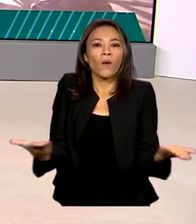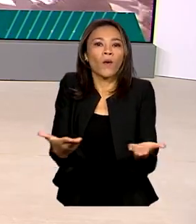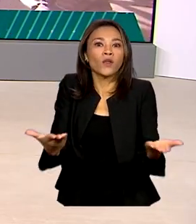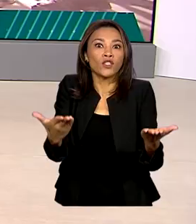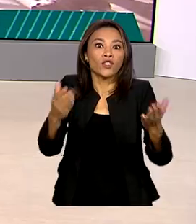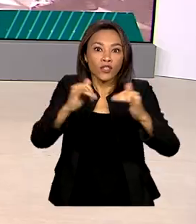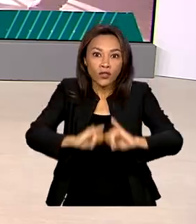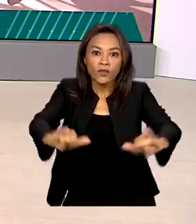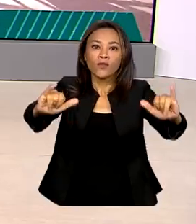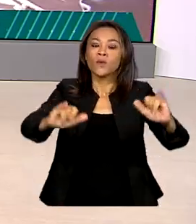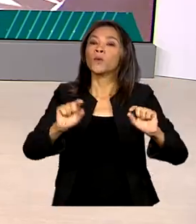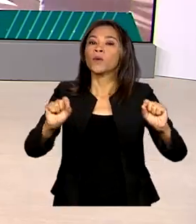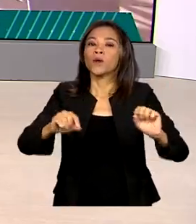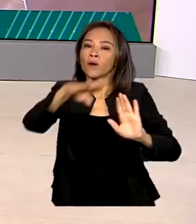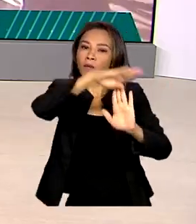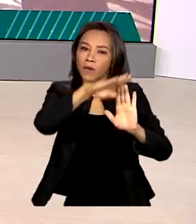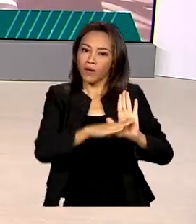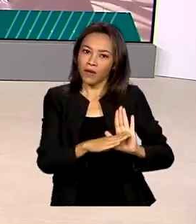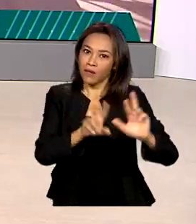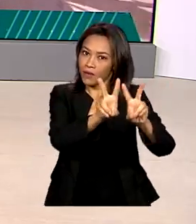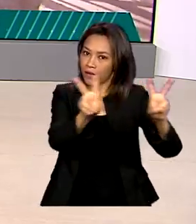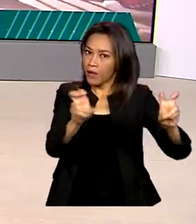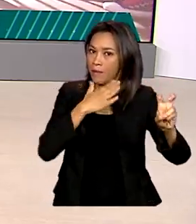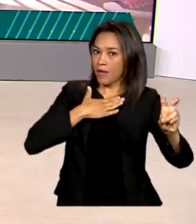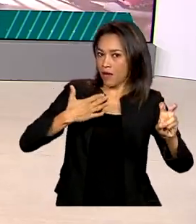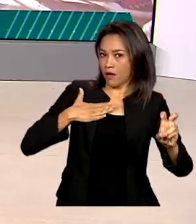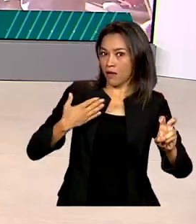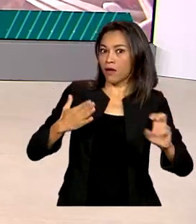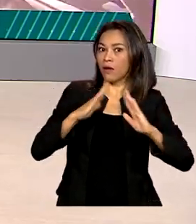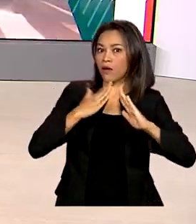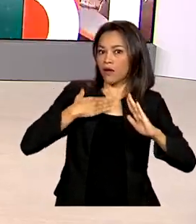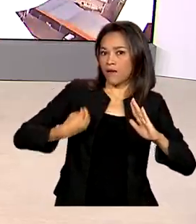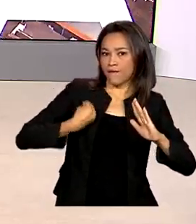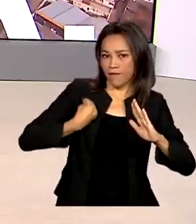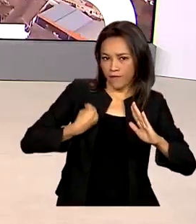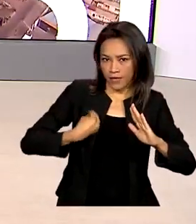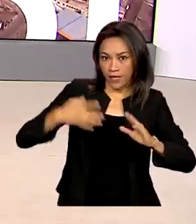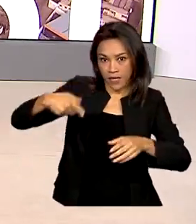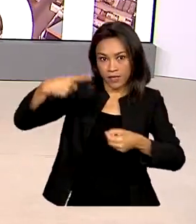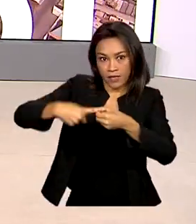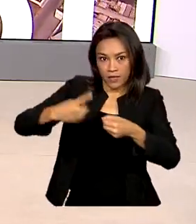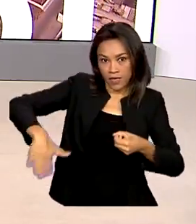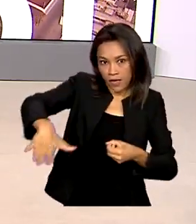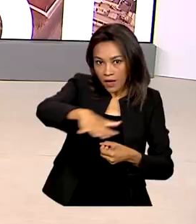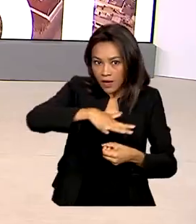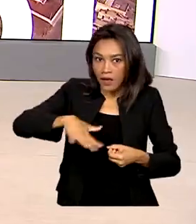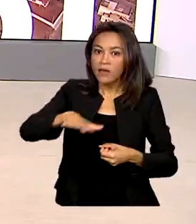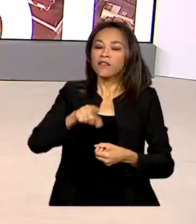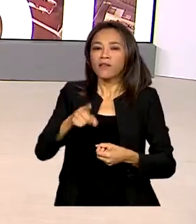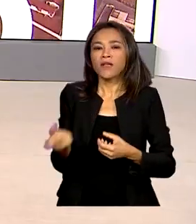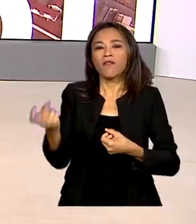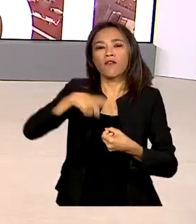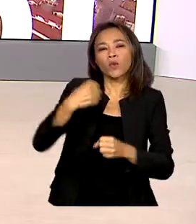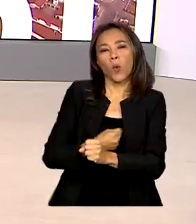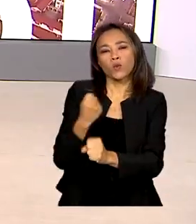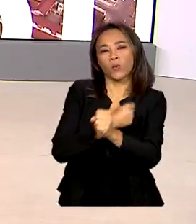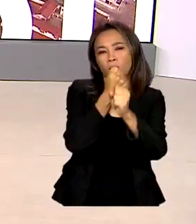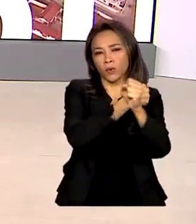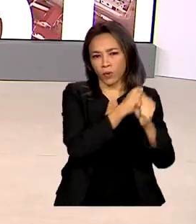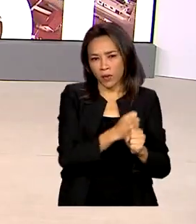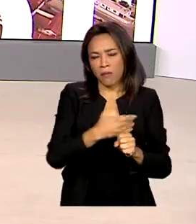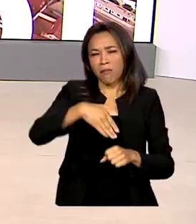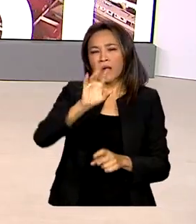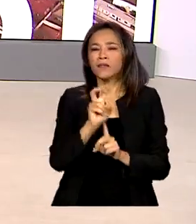Bahia o programa Minha Casa Minha Vida. Em Santo Amaro, será anunciada a retomada das obras de mais de 5